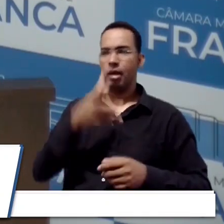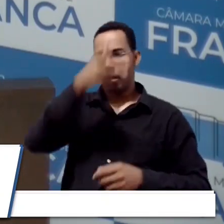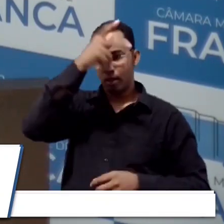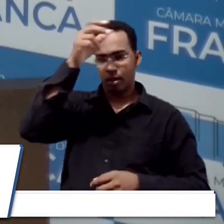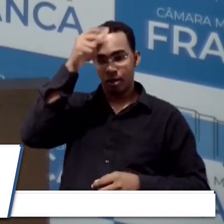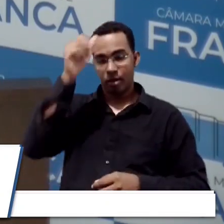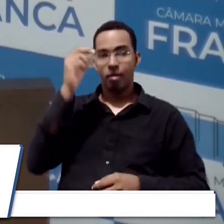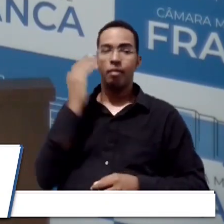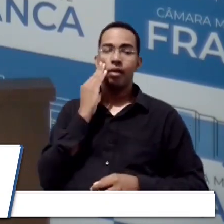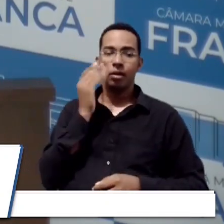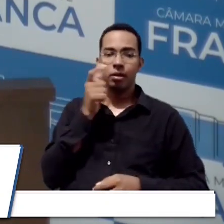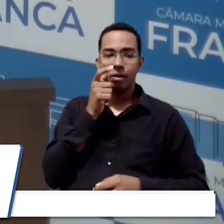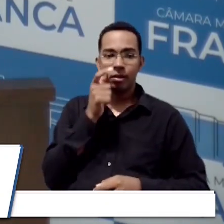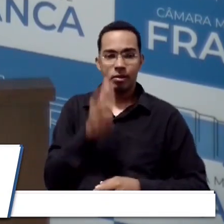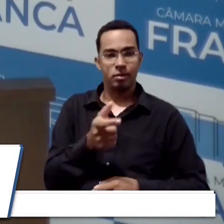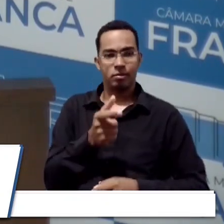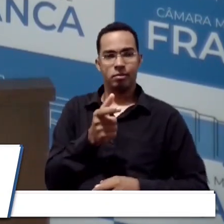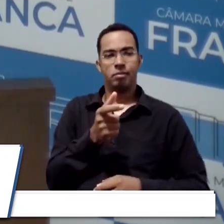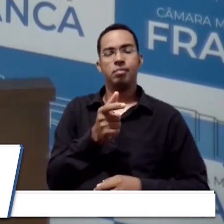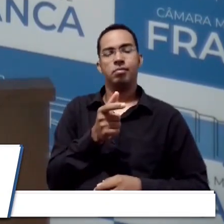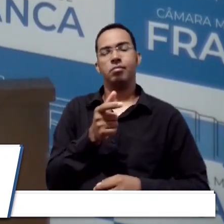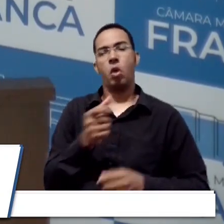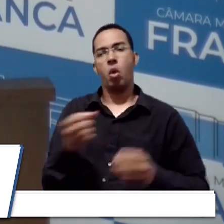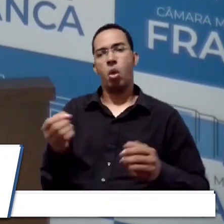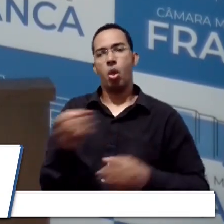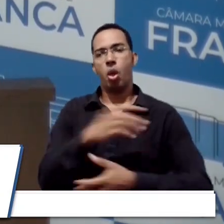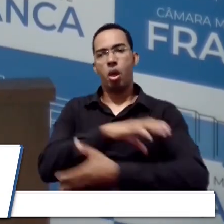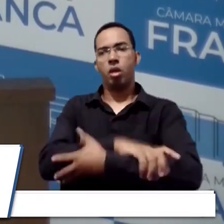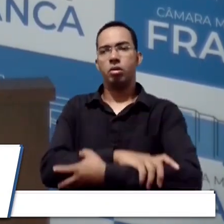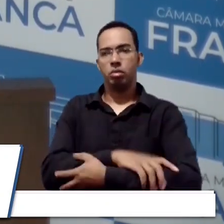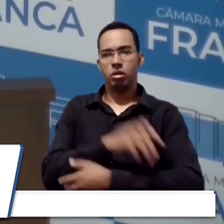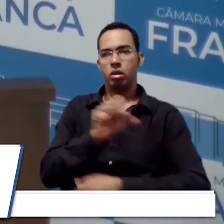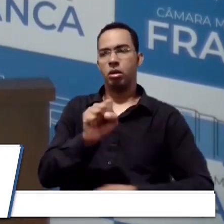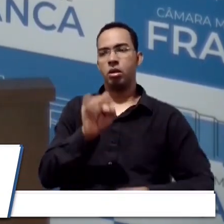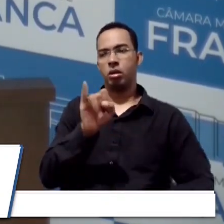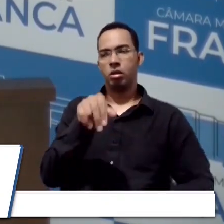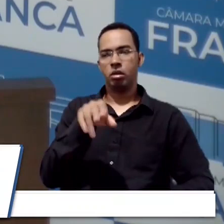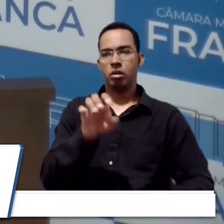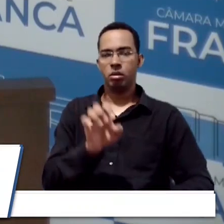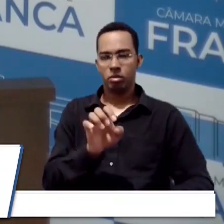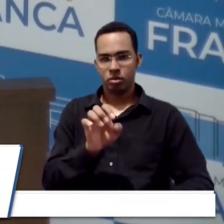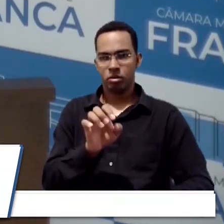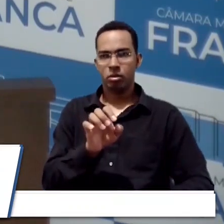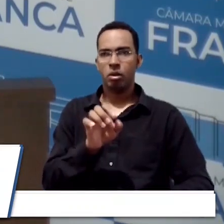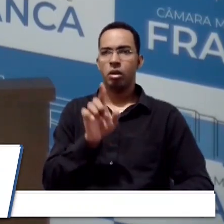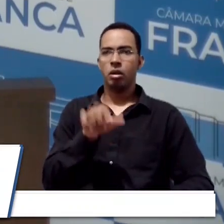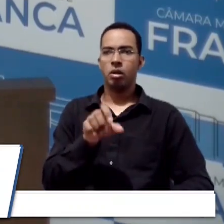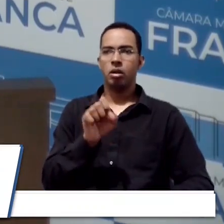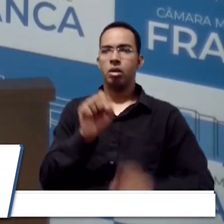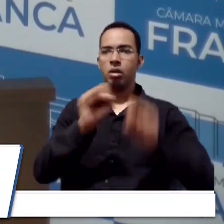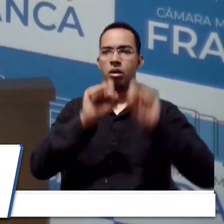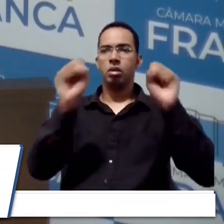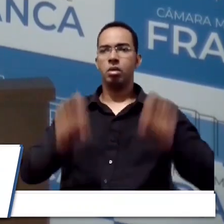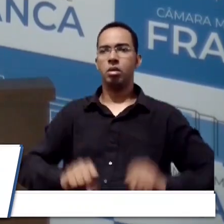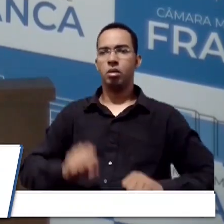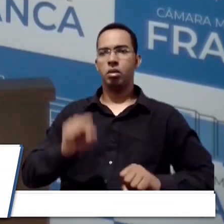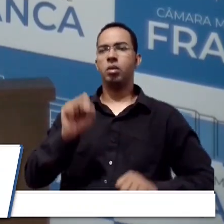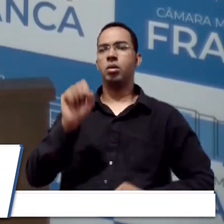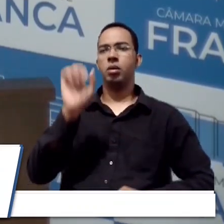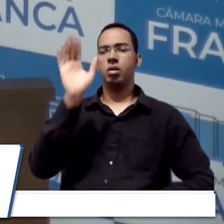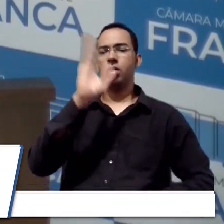vai ter interesse em renovar esse convênio com o CINE. O CINE é o Sistema Nacional de Emprego,